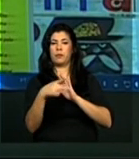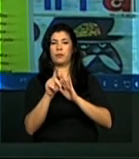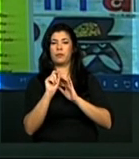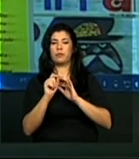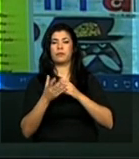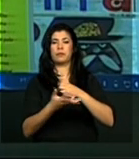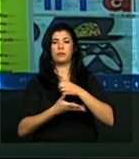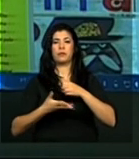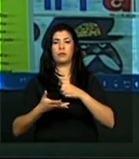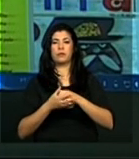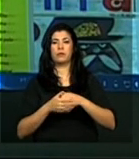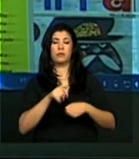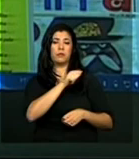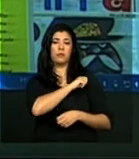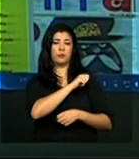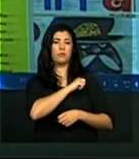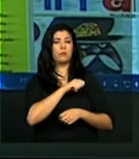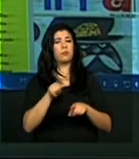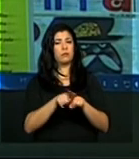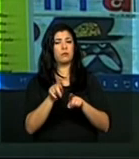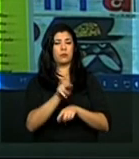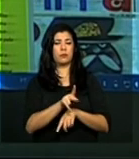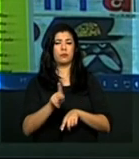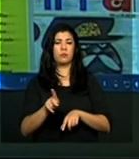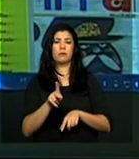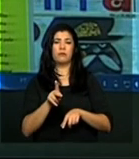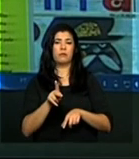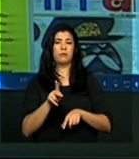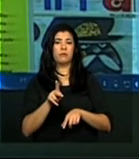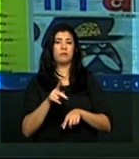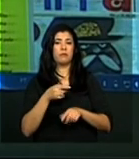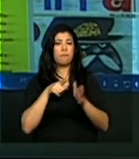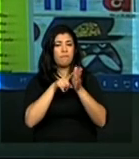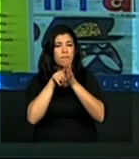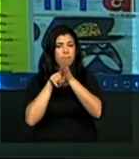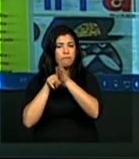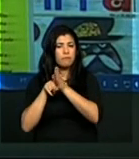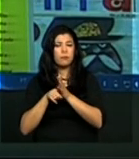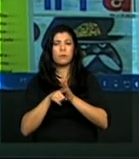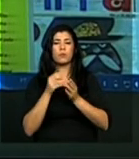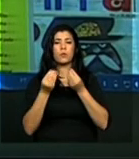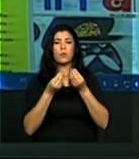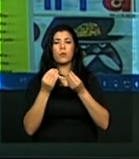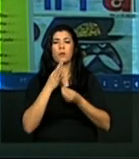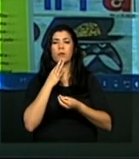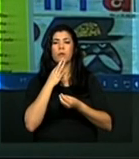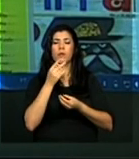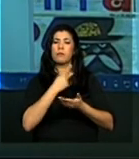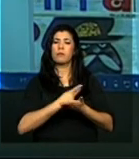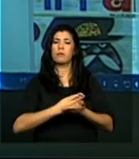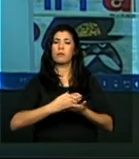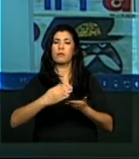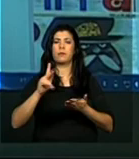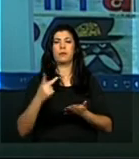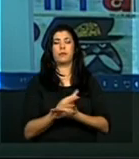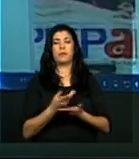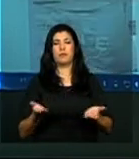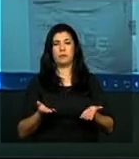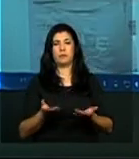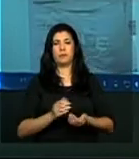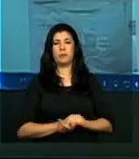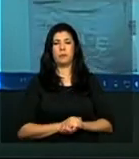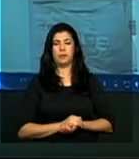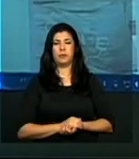para os alunos, para professores, muitas vezes, vão conhecer esse período também nesse momento. Pode voltar, Paula.